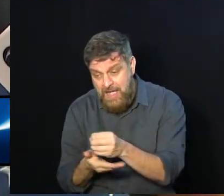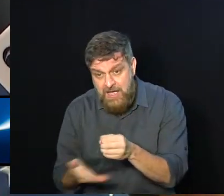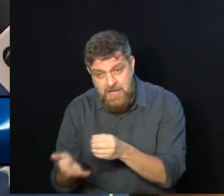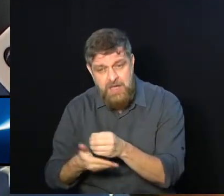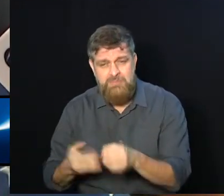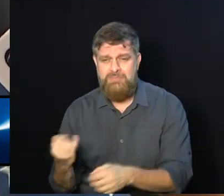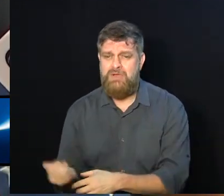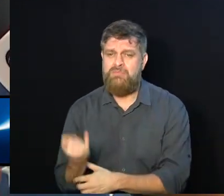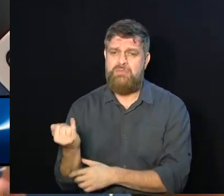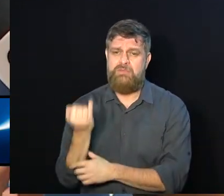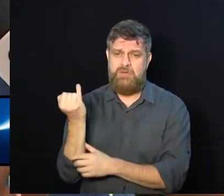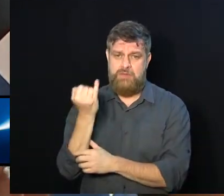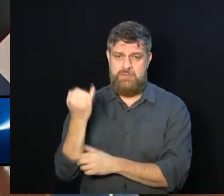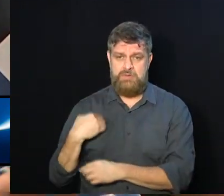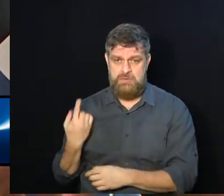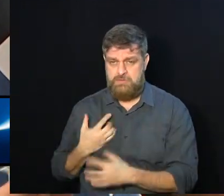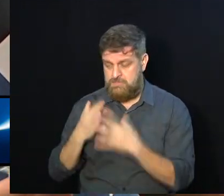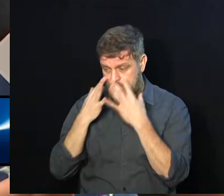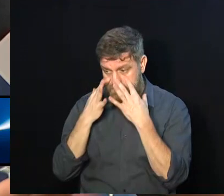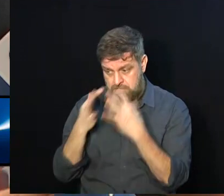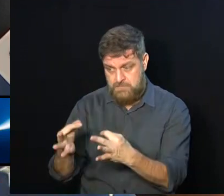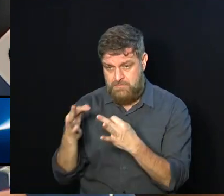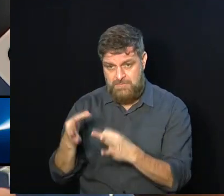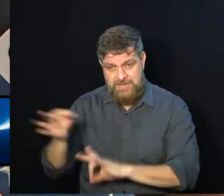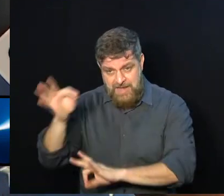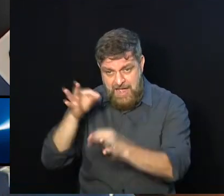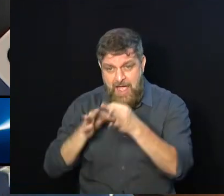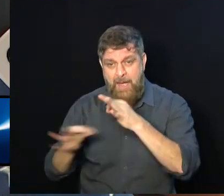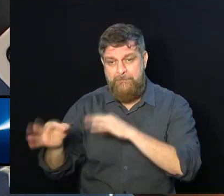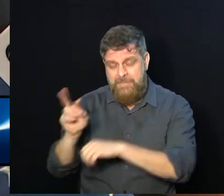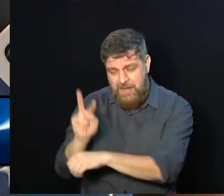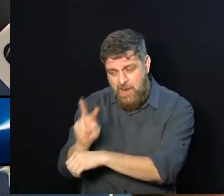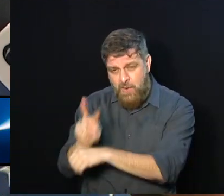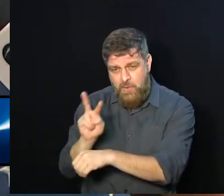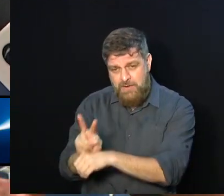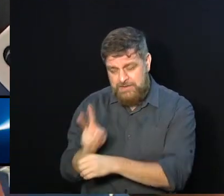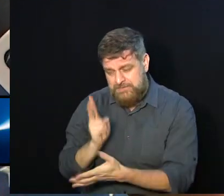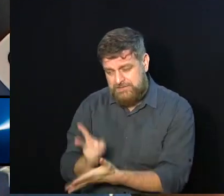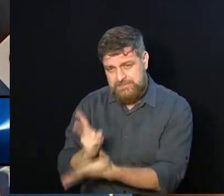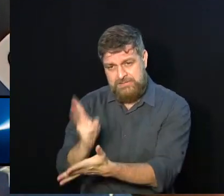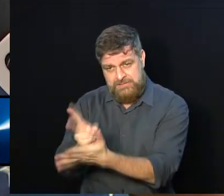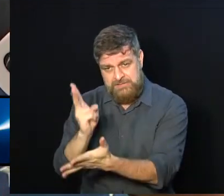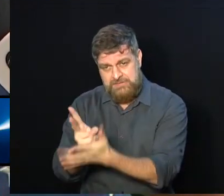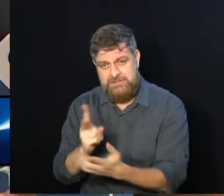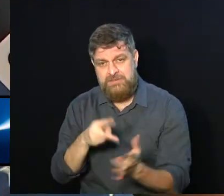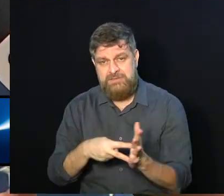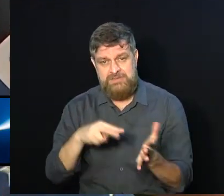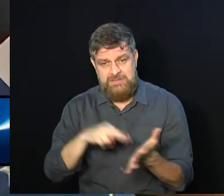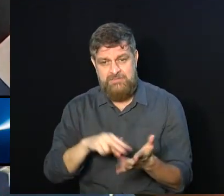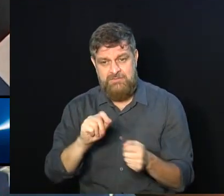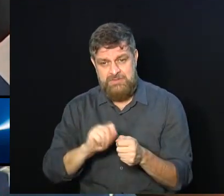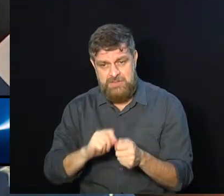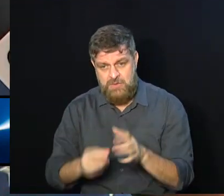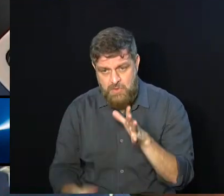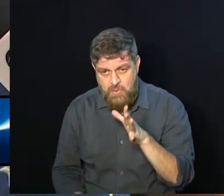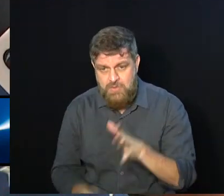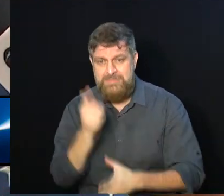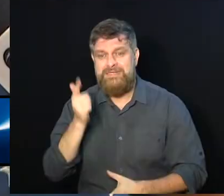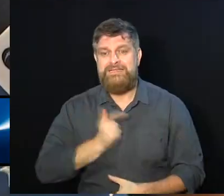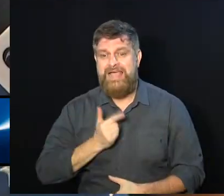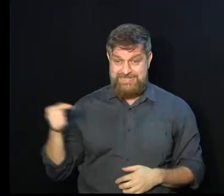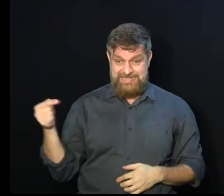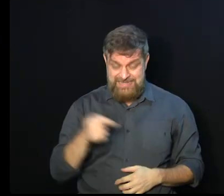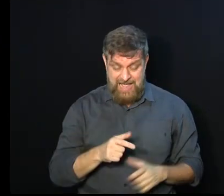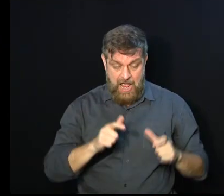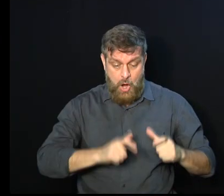Então, obviamente, a preservação da abelha significa você manter o seu potencial de produção de alimentos